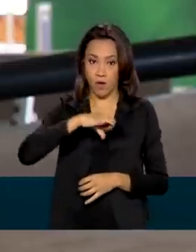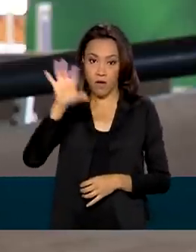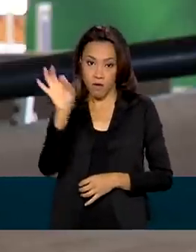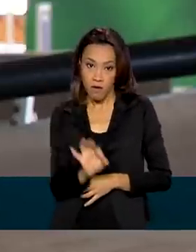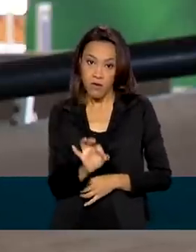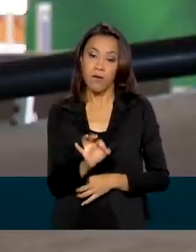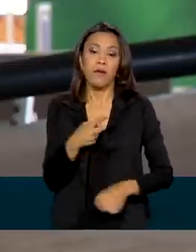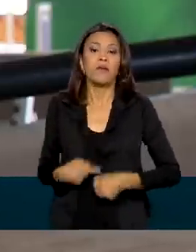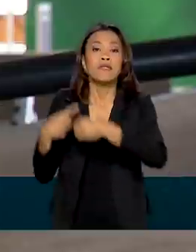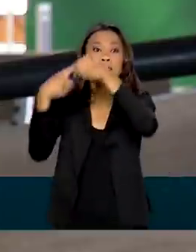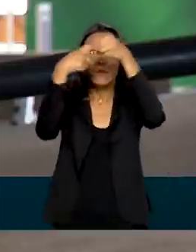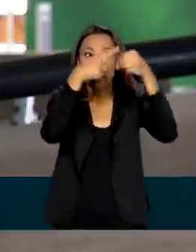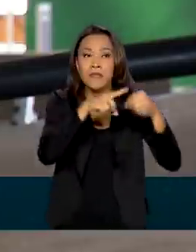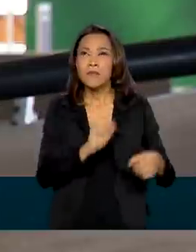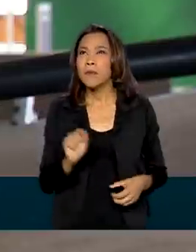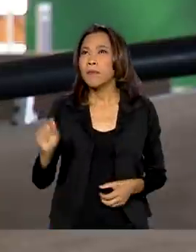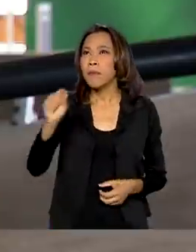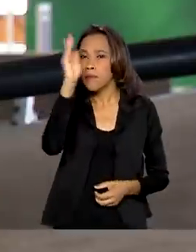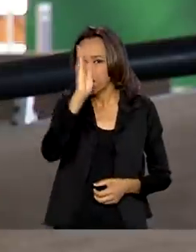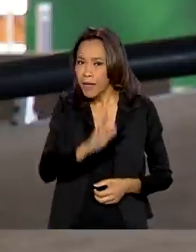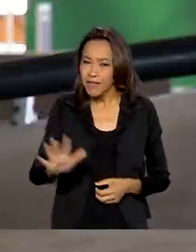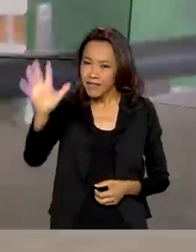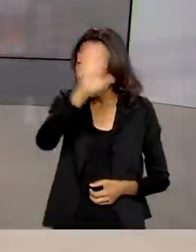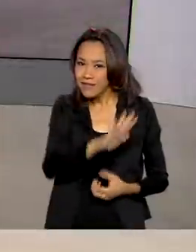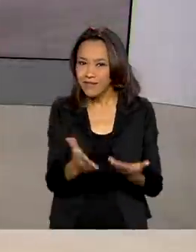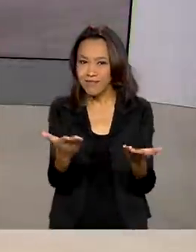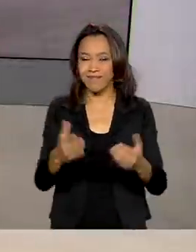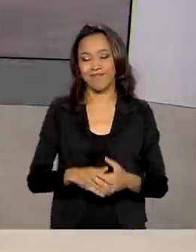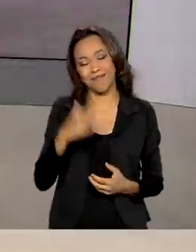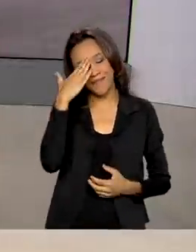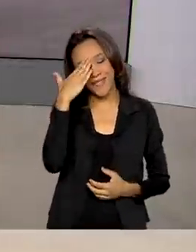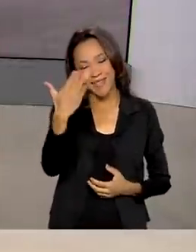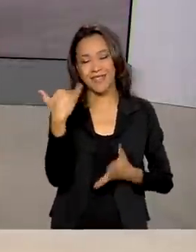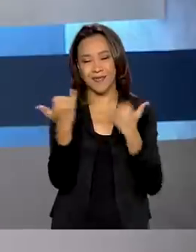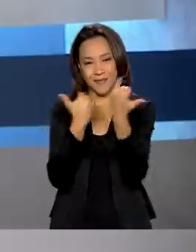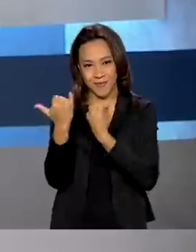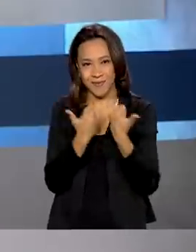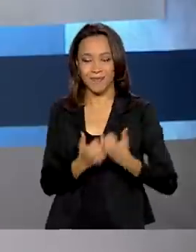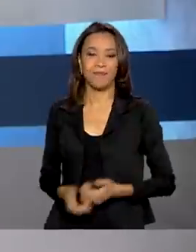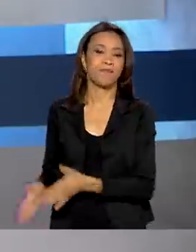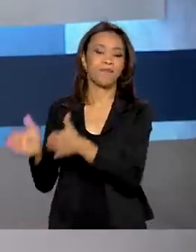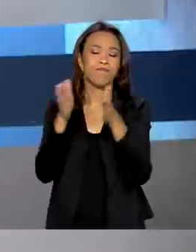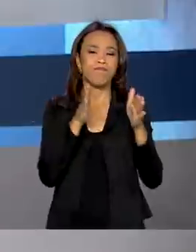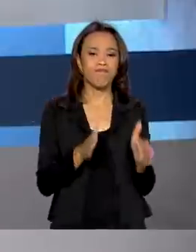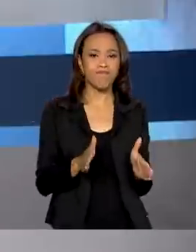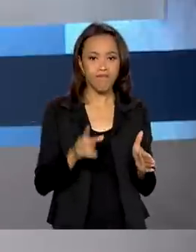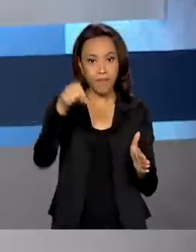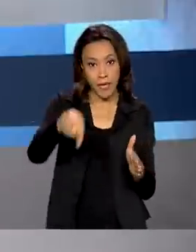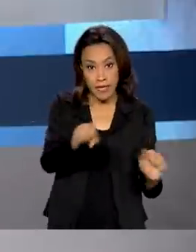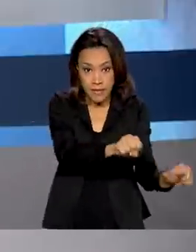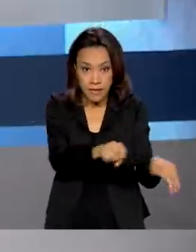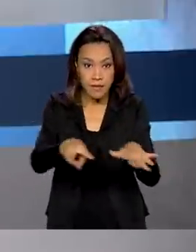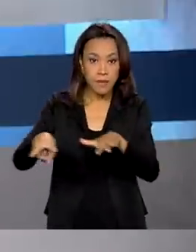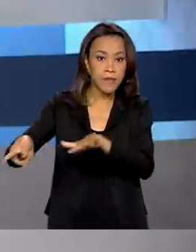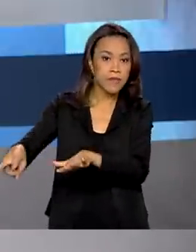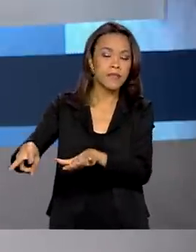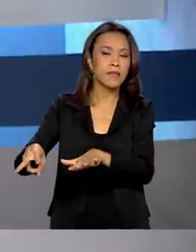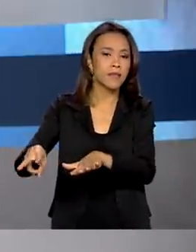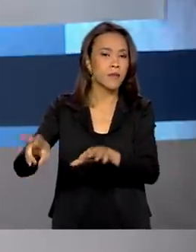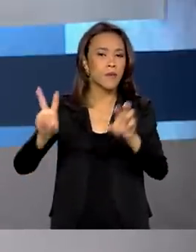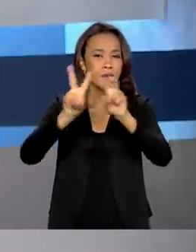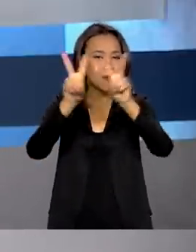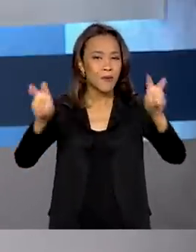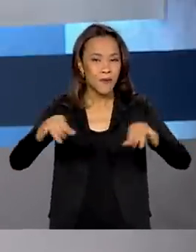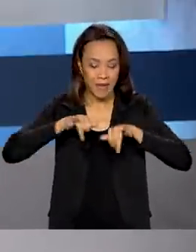municípios brasileiros. Eu volto com você. Obrigada, Dani, pelas suas informações. Nesta semana, o destaque do quadro